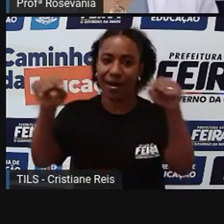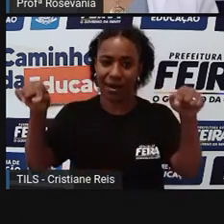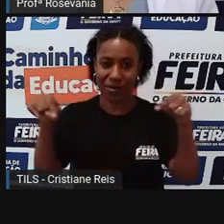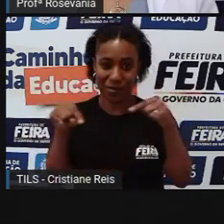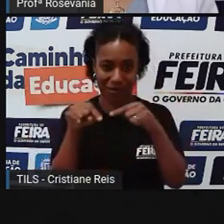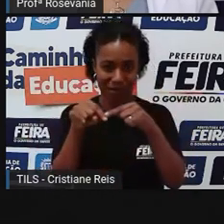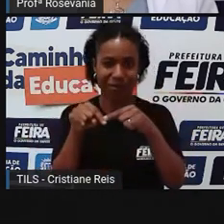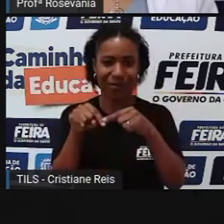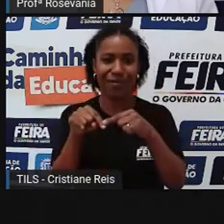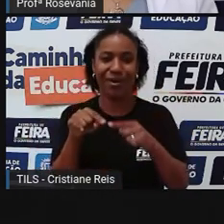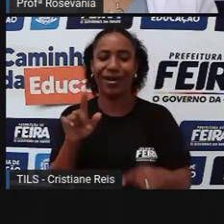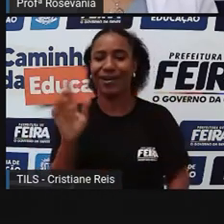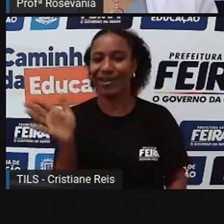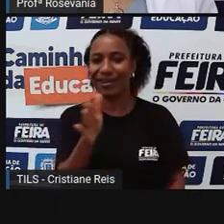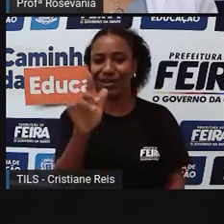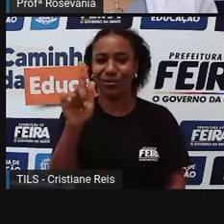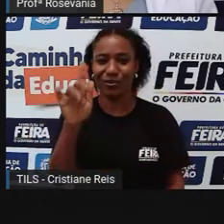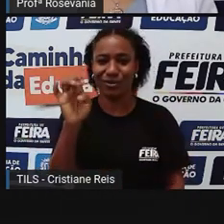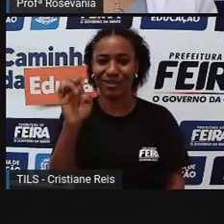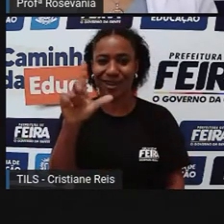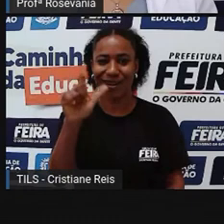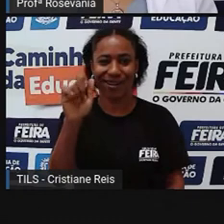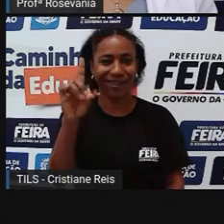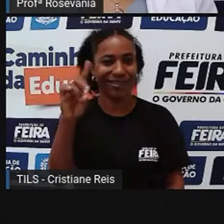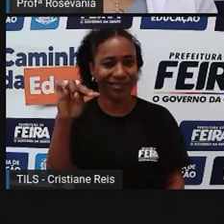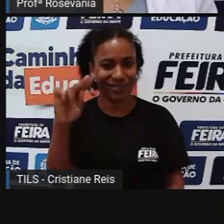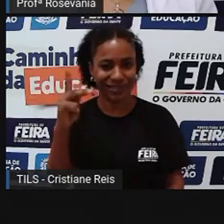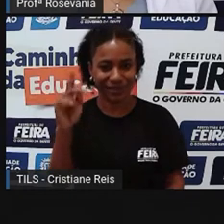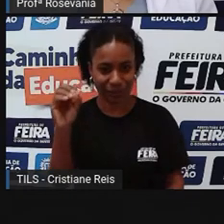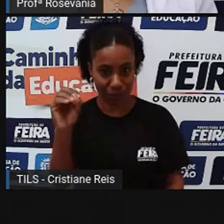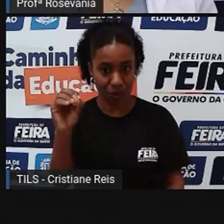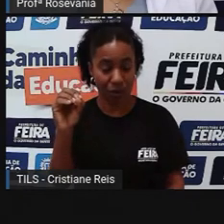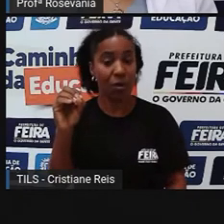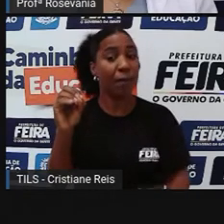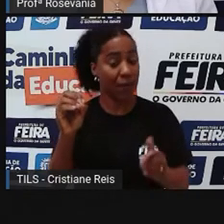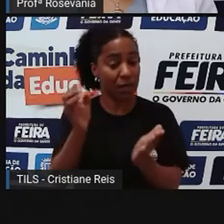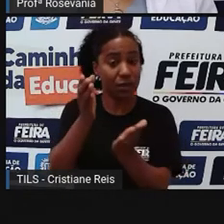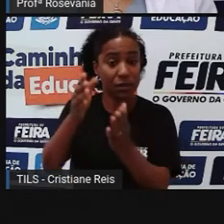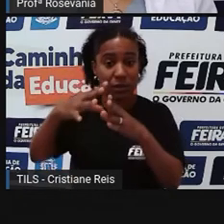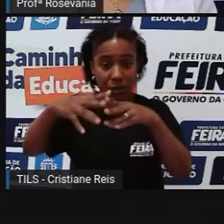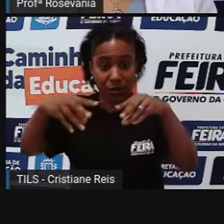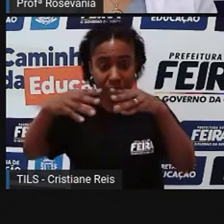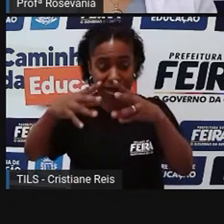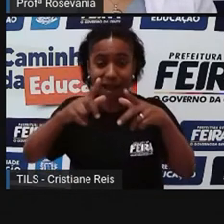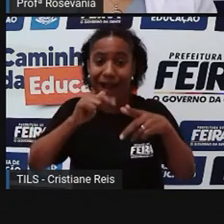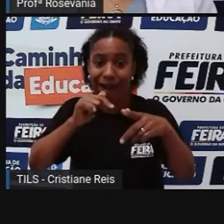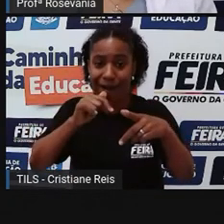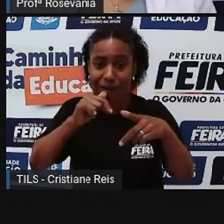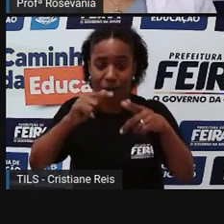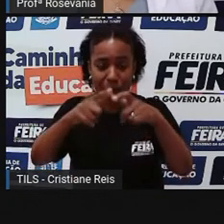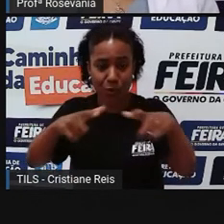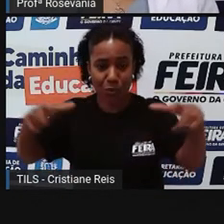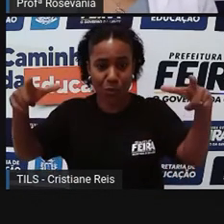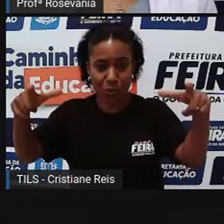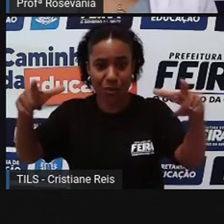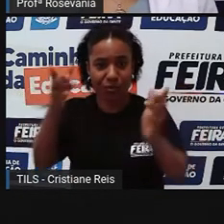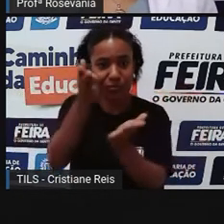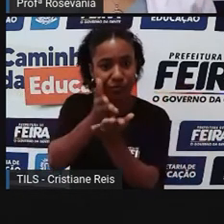aí, quando construiu a avenida, o que aconteceu? Ela, aqui, praticamente, foi soterrada desse lado para dar